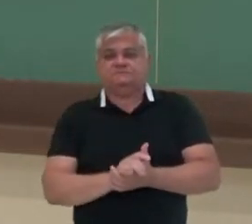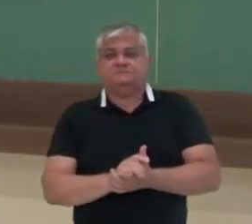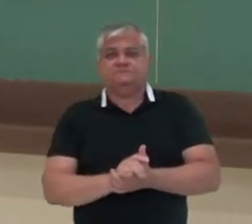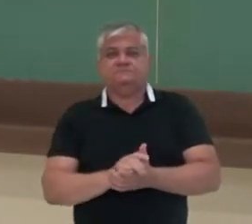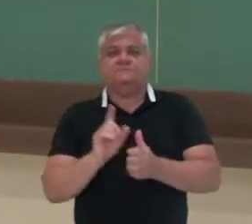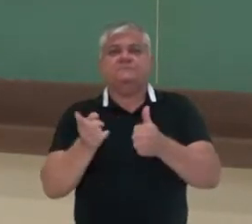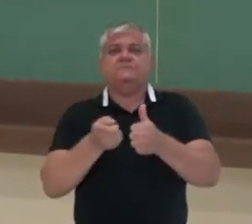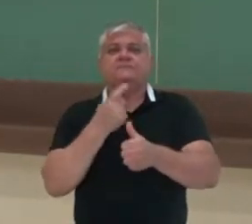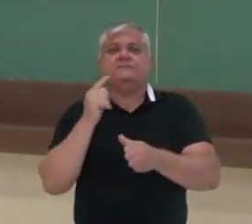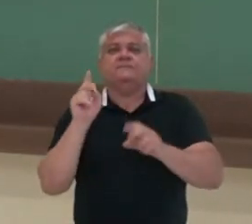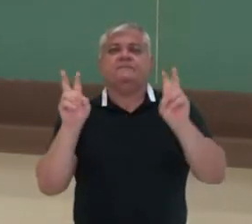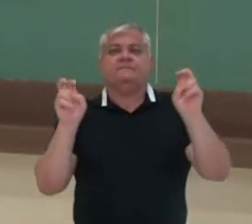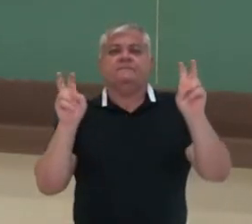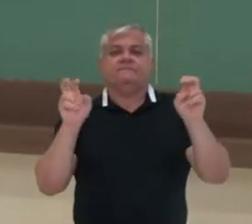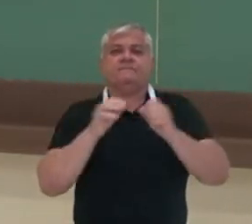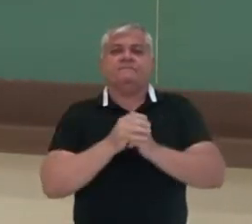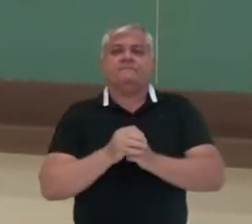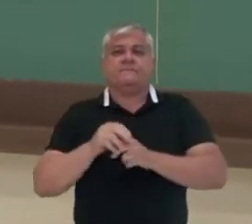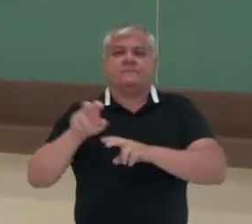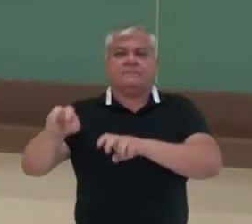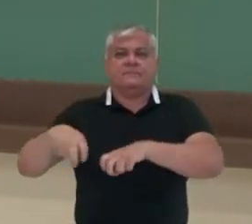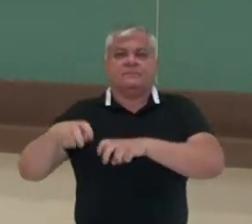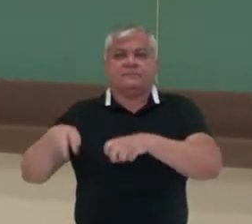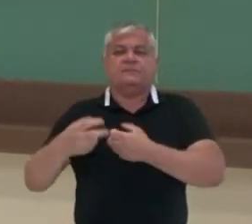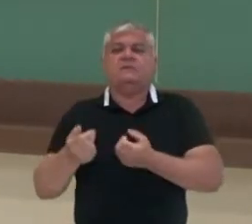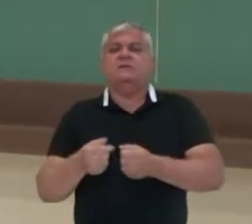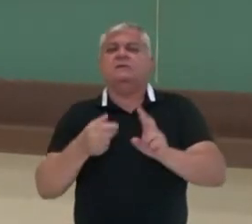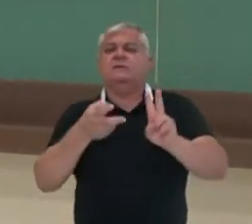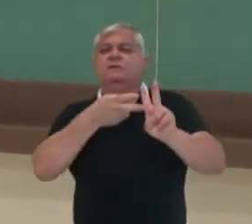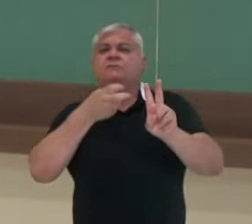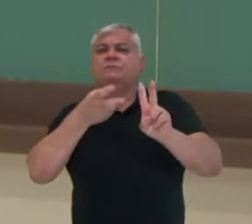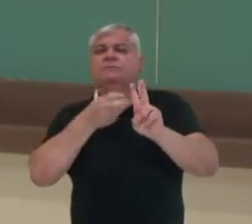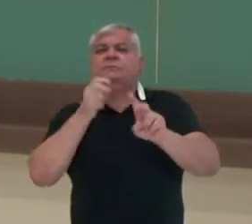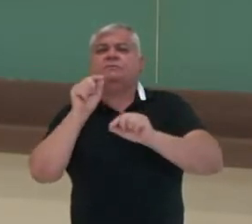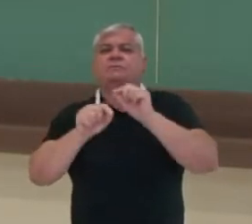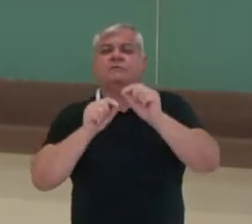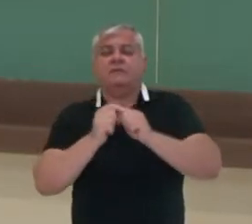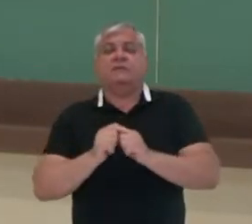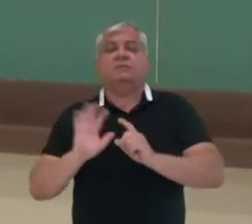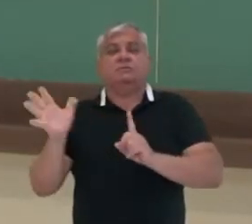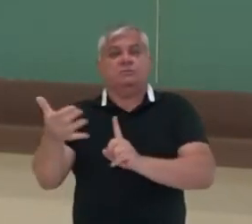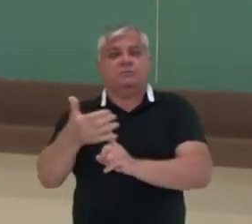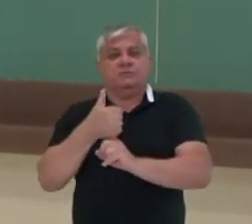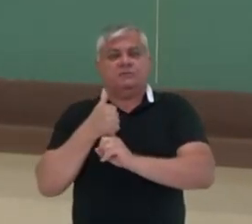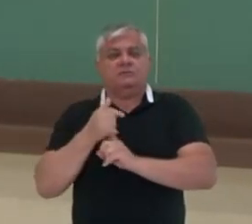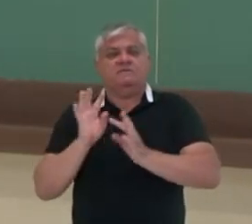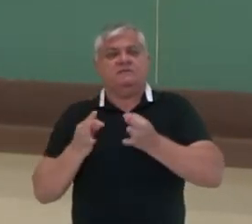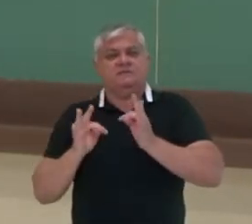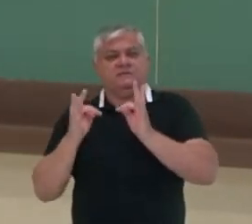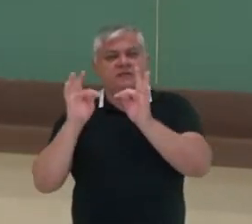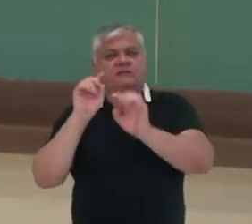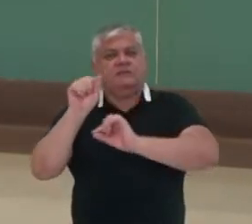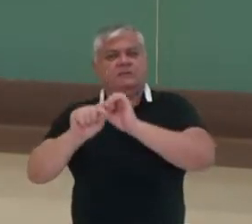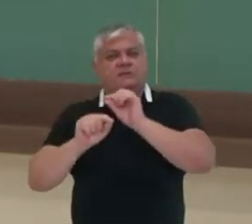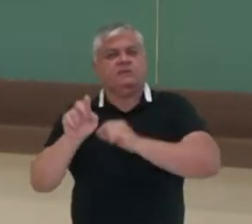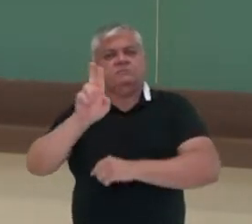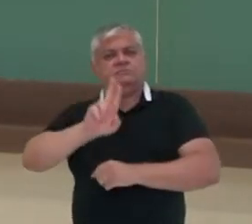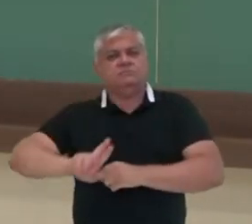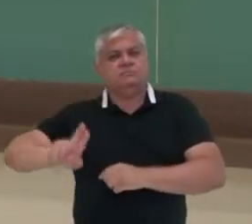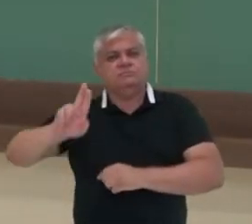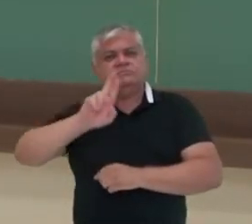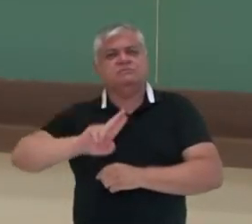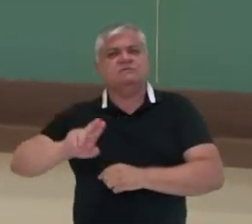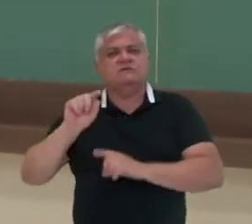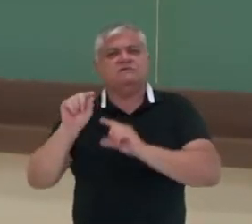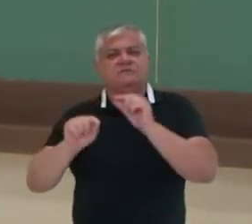da aula. Agricultura indígena. Sim, é verdade. Os povos indígenas tinham o domínio de uma técnica que se utilizava do